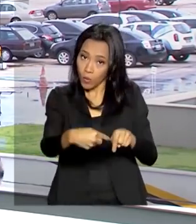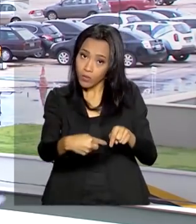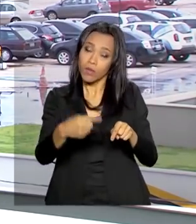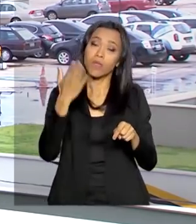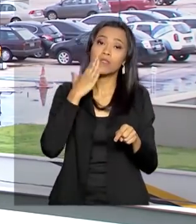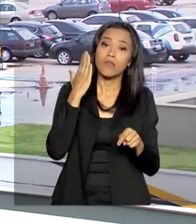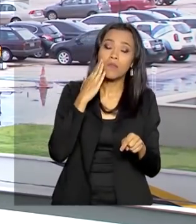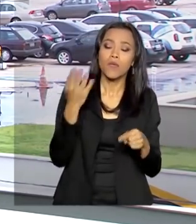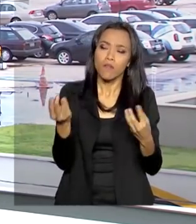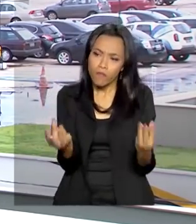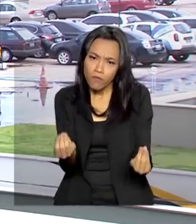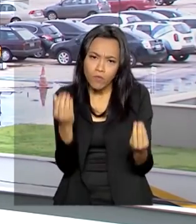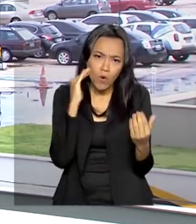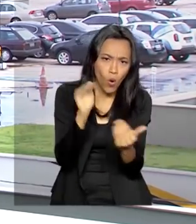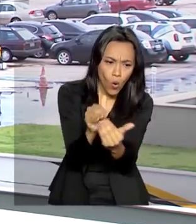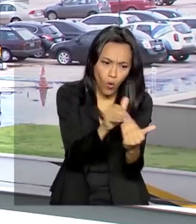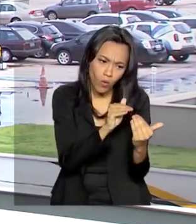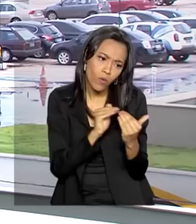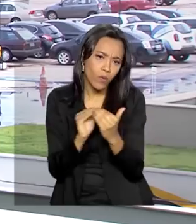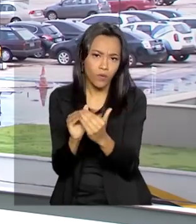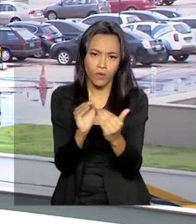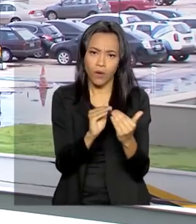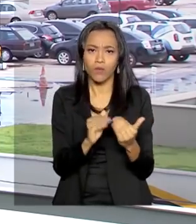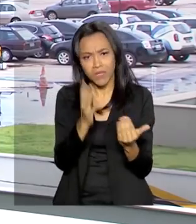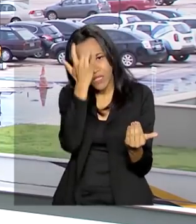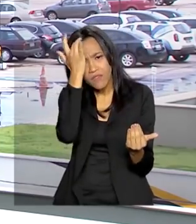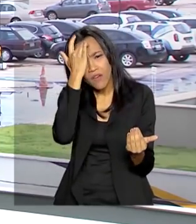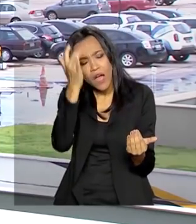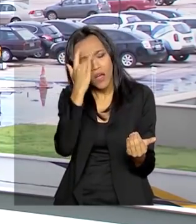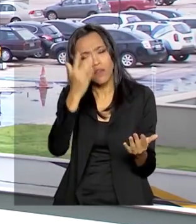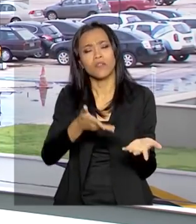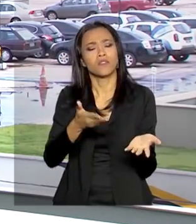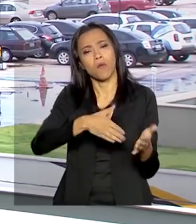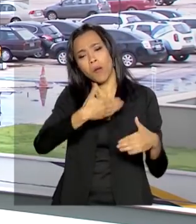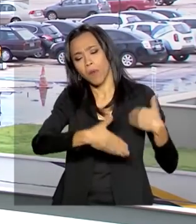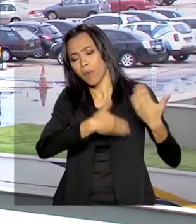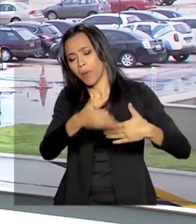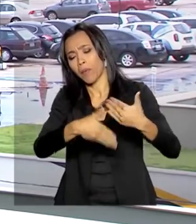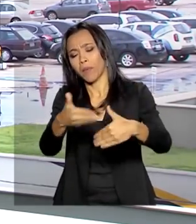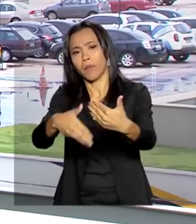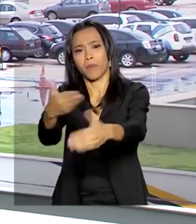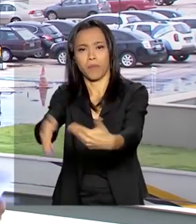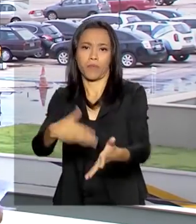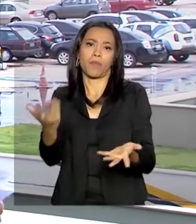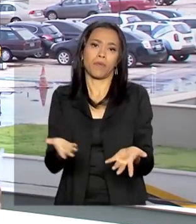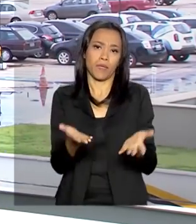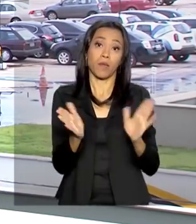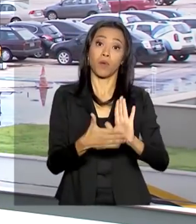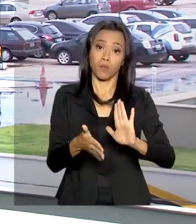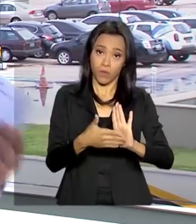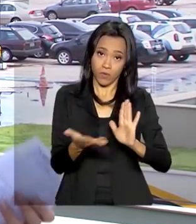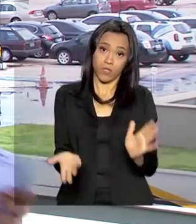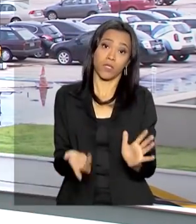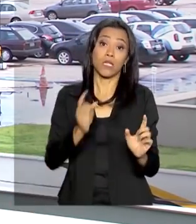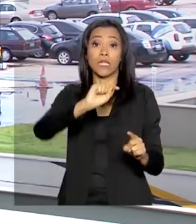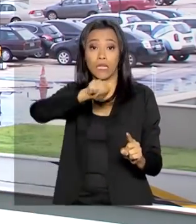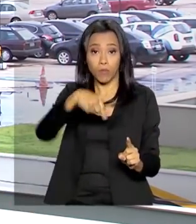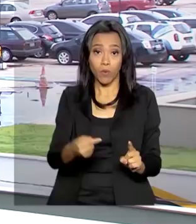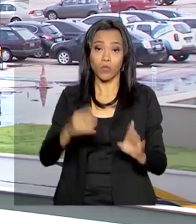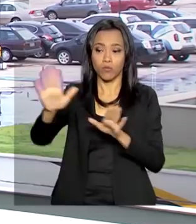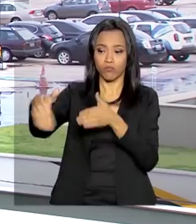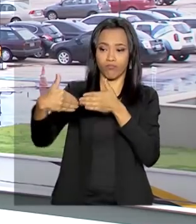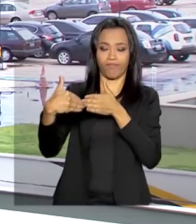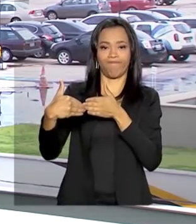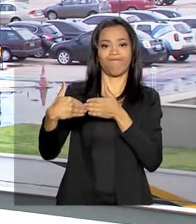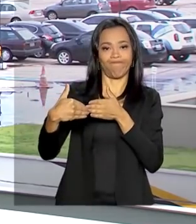buscar o consenso e facilitar também a tramitação da reforma da previdência. Depois, no encontro reservado, o presidente e o